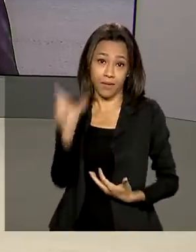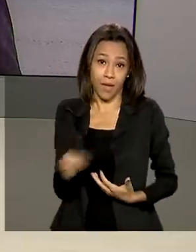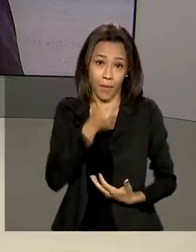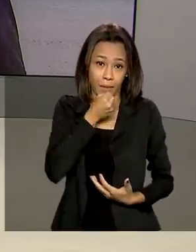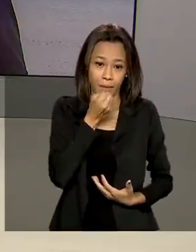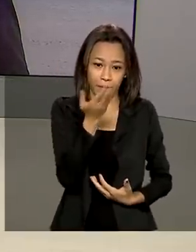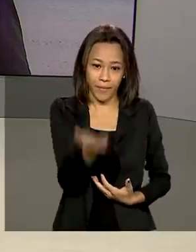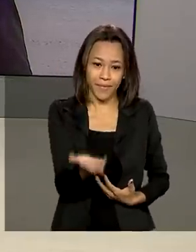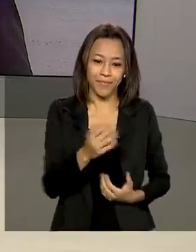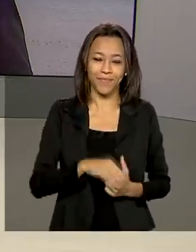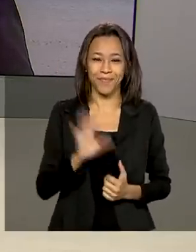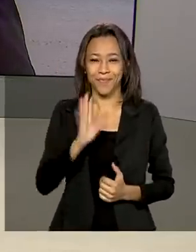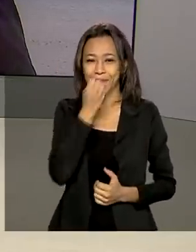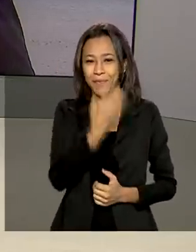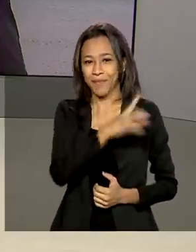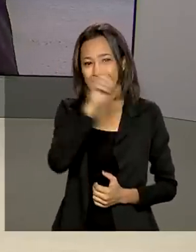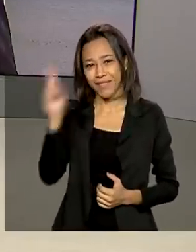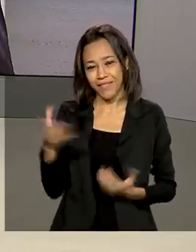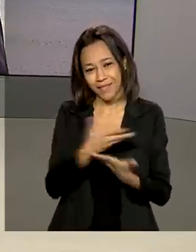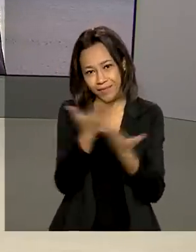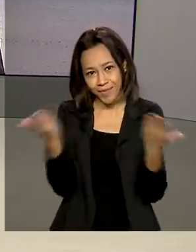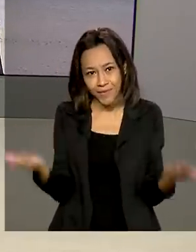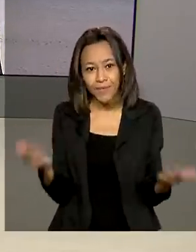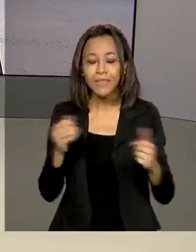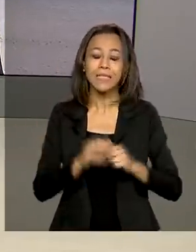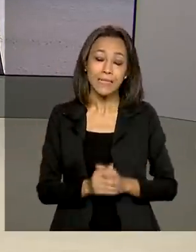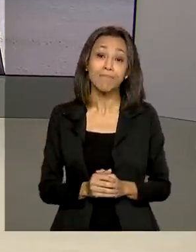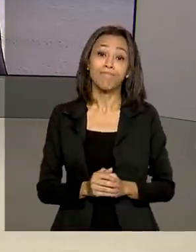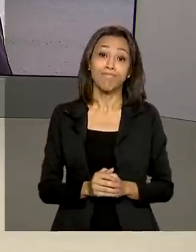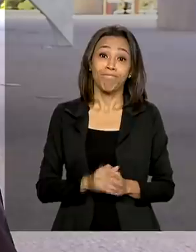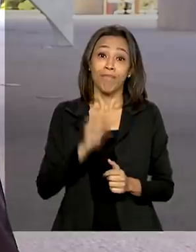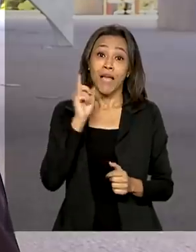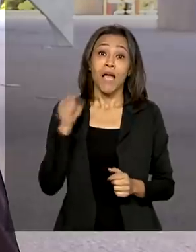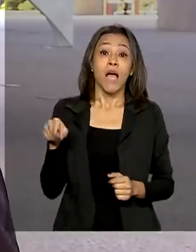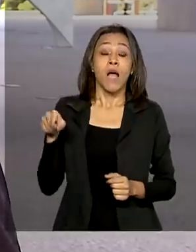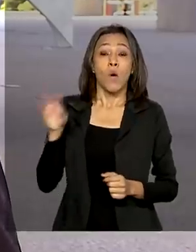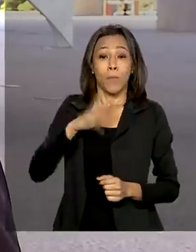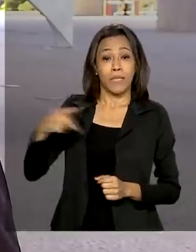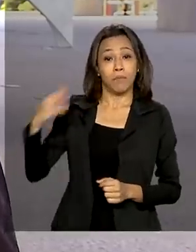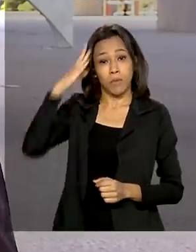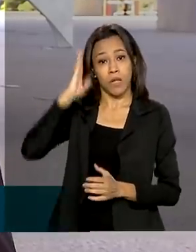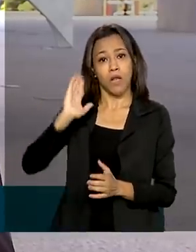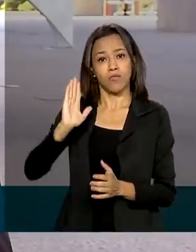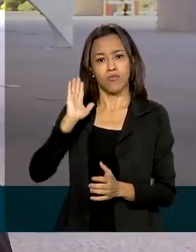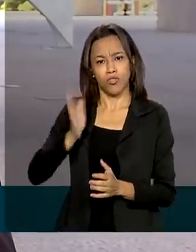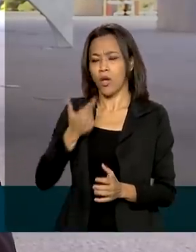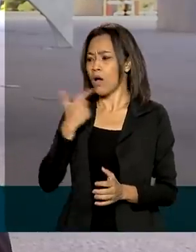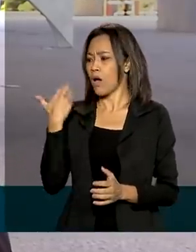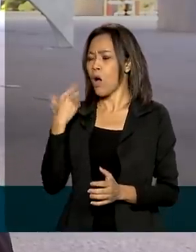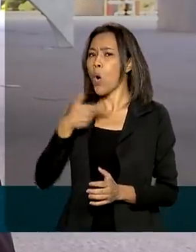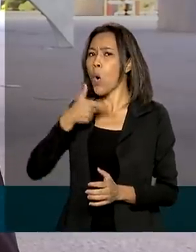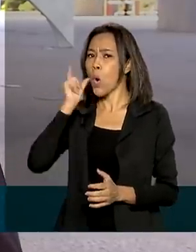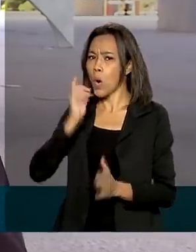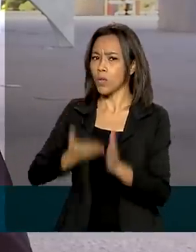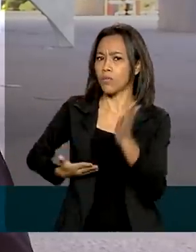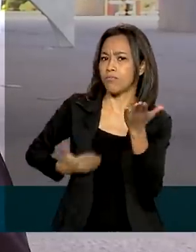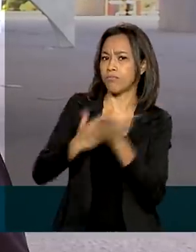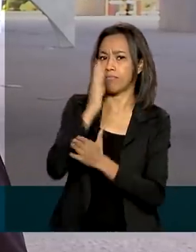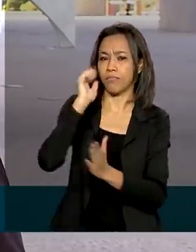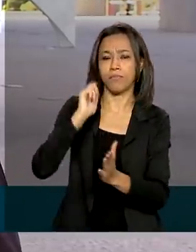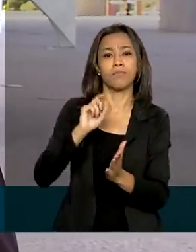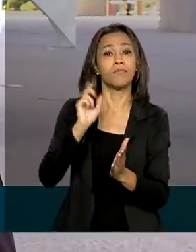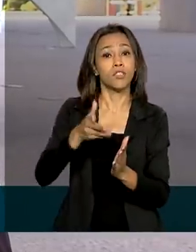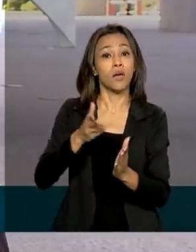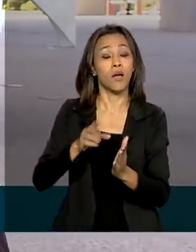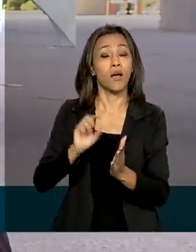Olá Renata, bom dia a você, bom dia a todos. Olha, a ascensão do presidente foi publicada ontem em edição extra